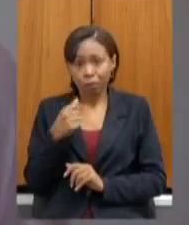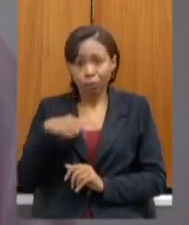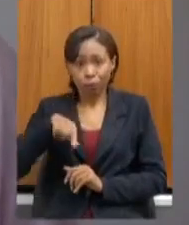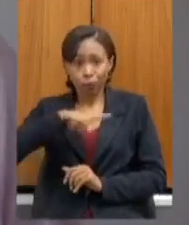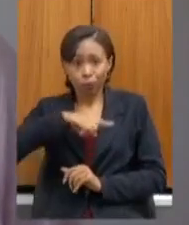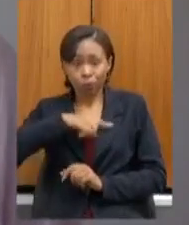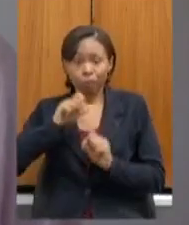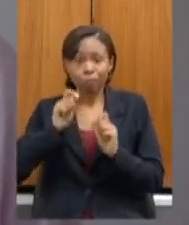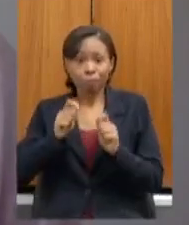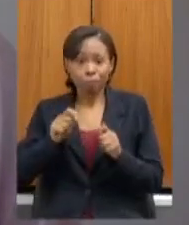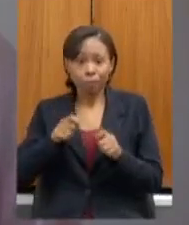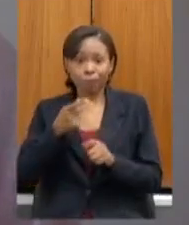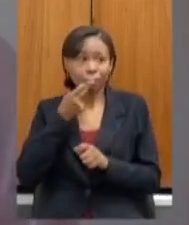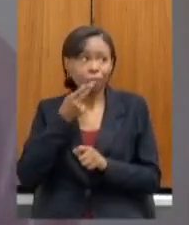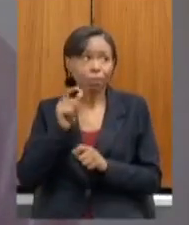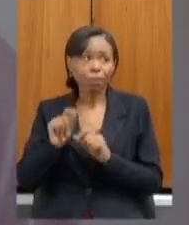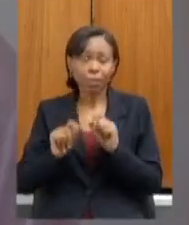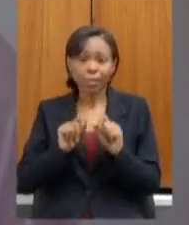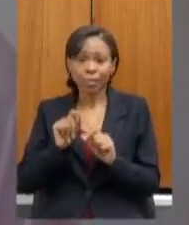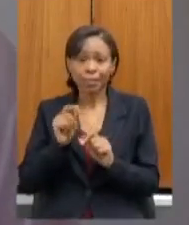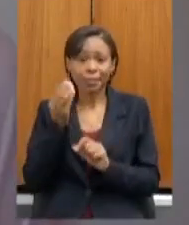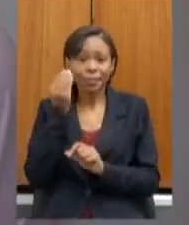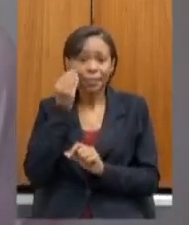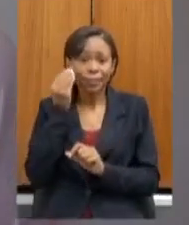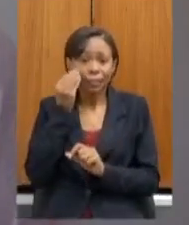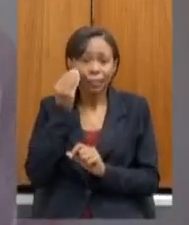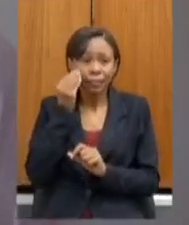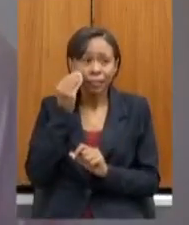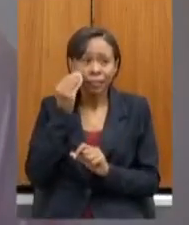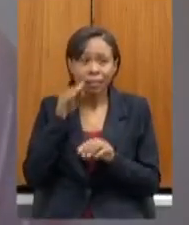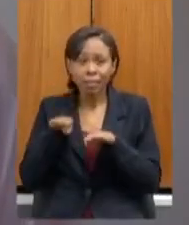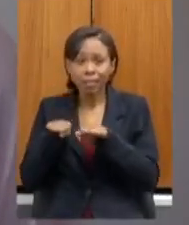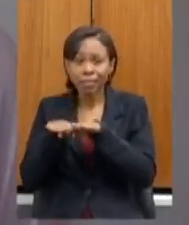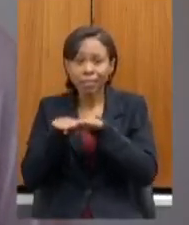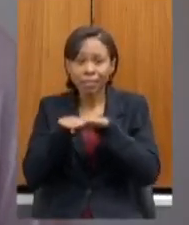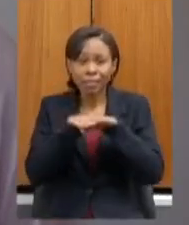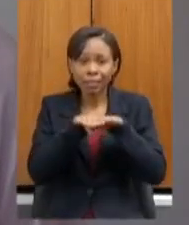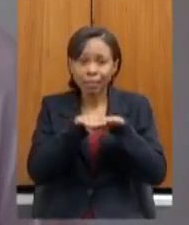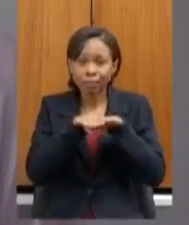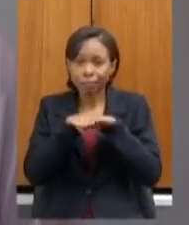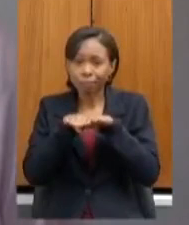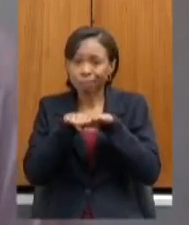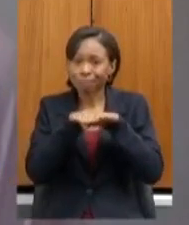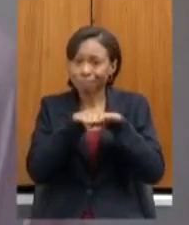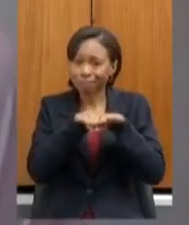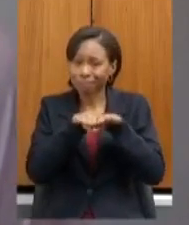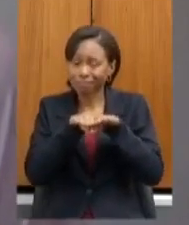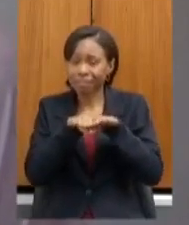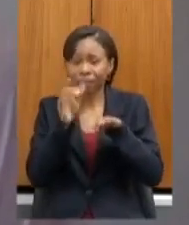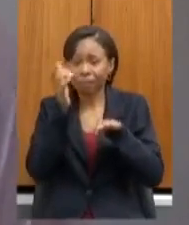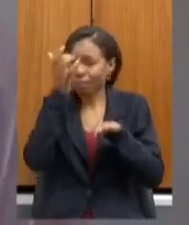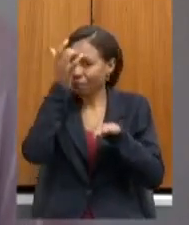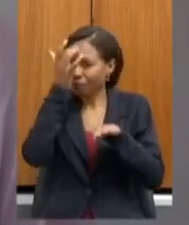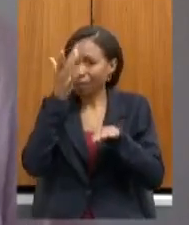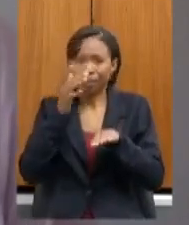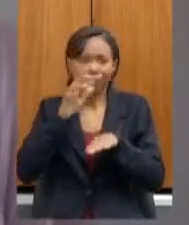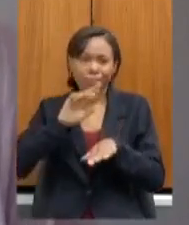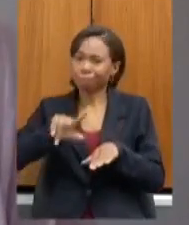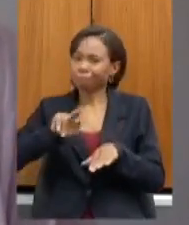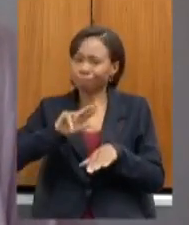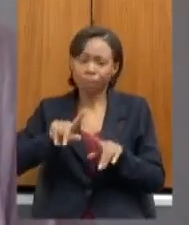vez que essa busca pelo equilíbrio é uma busca que não é fácil mas a gente vem recebendo sim